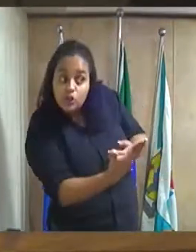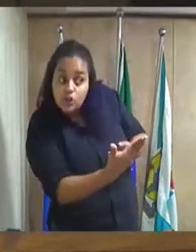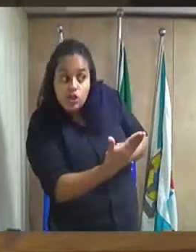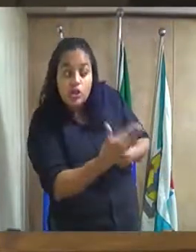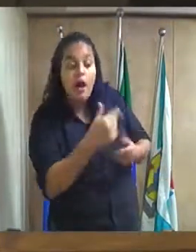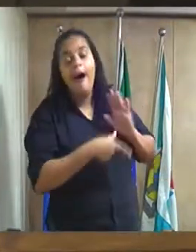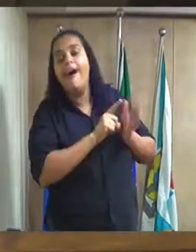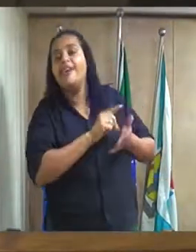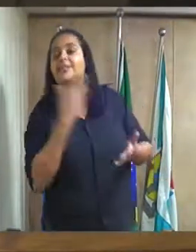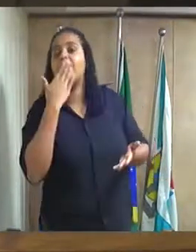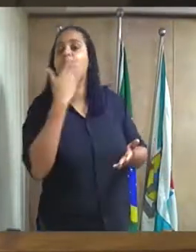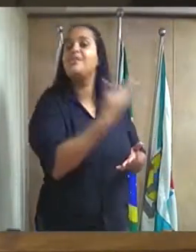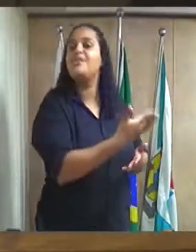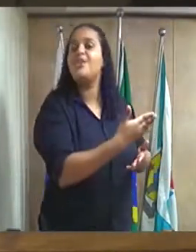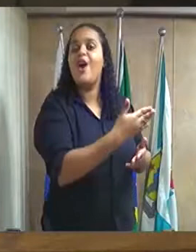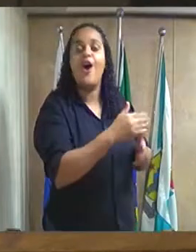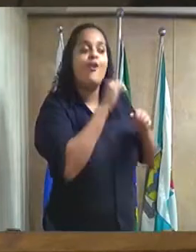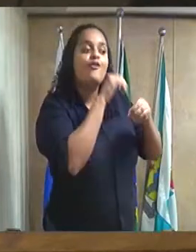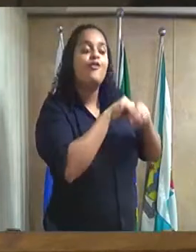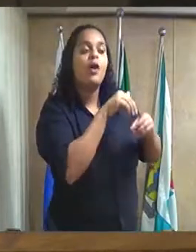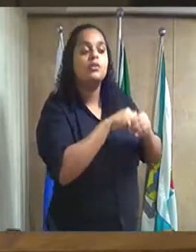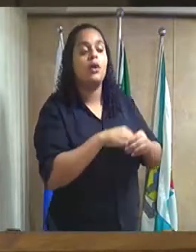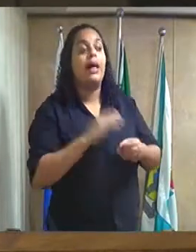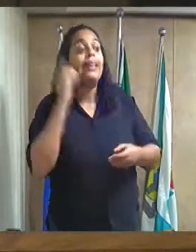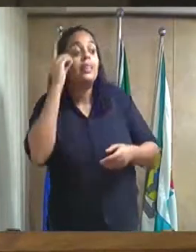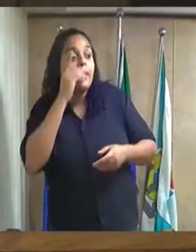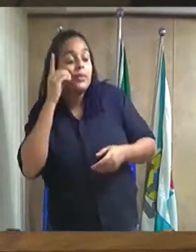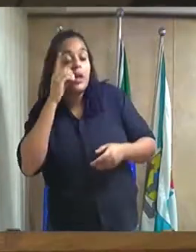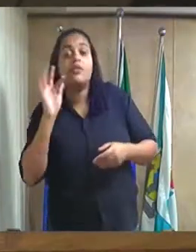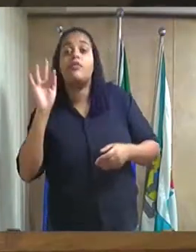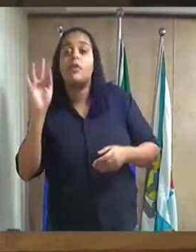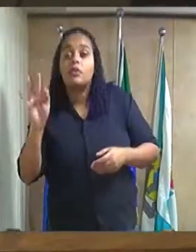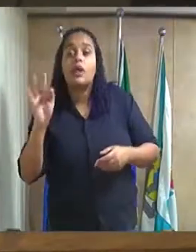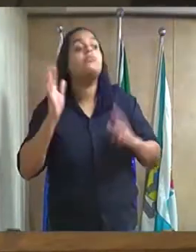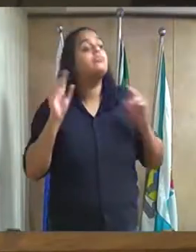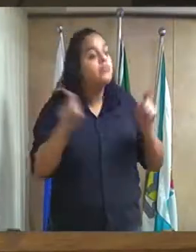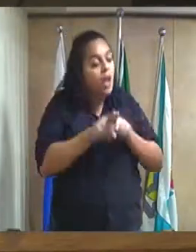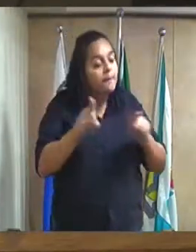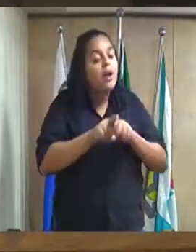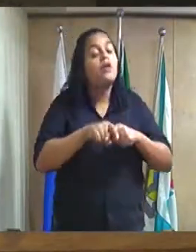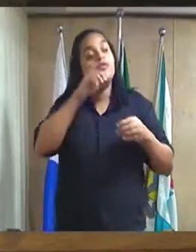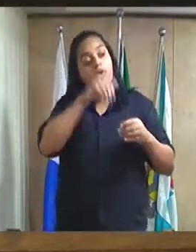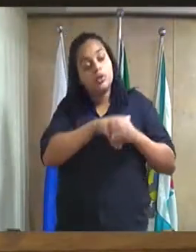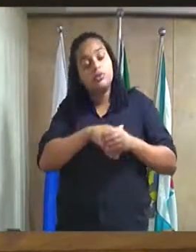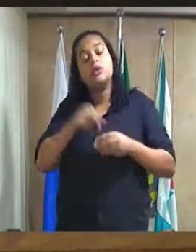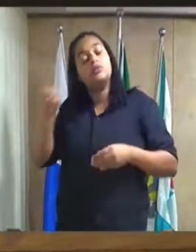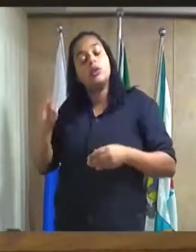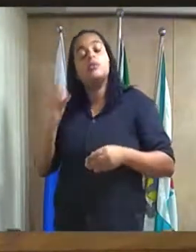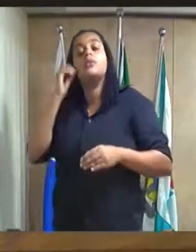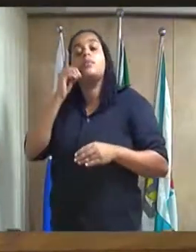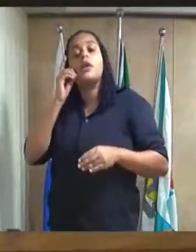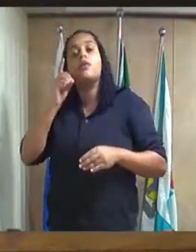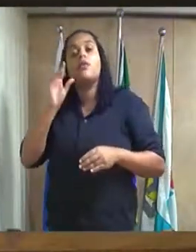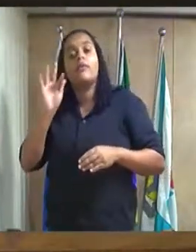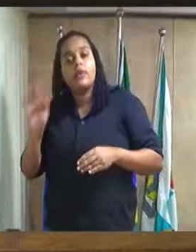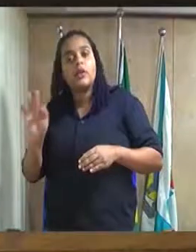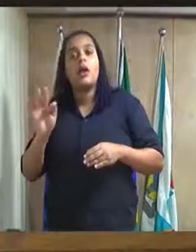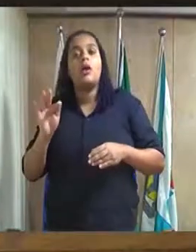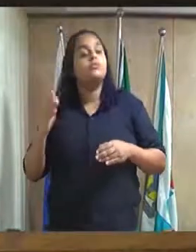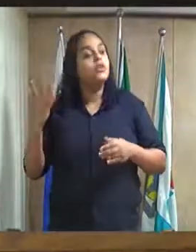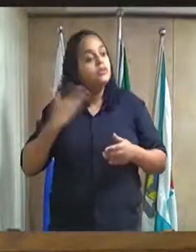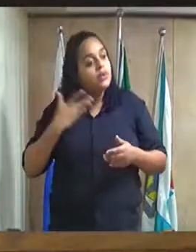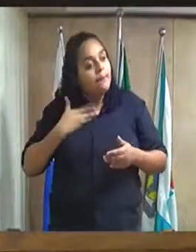votos para os nossos deputados estaduais e federais que votaram na gente e votaram nos nossos candidatos. Então,